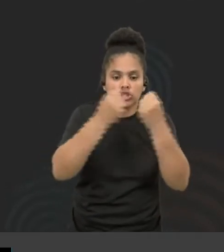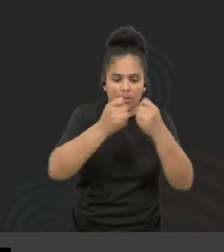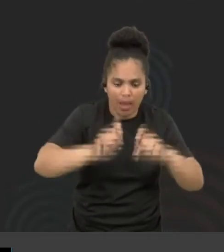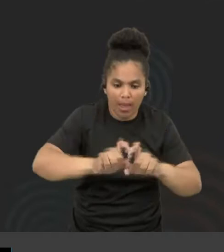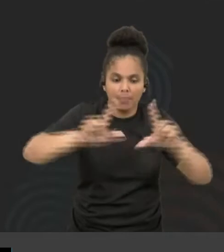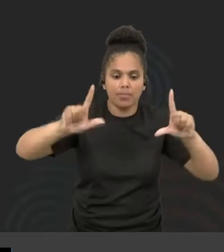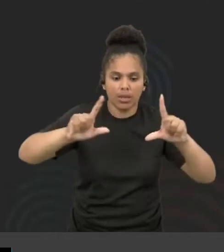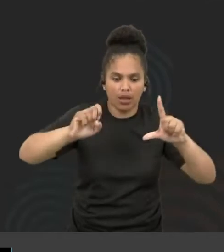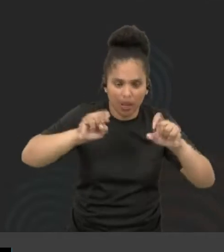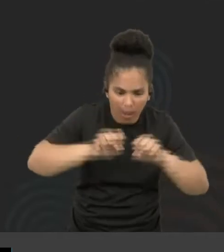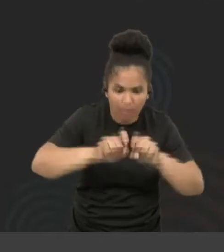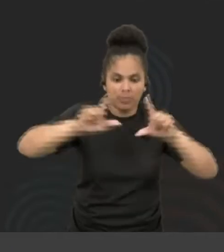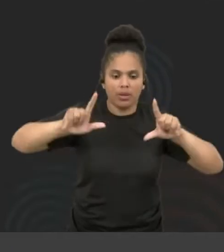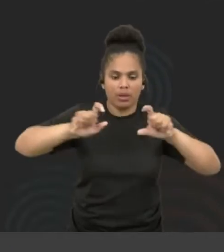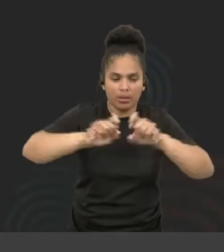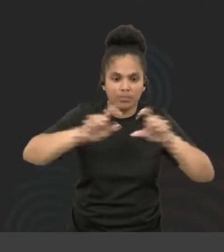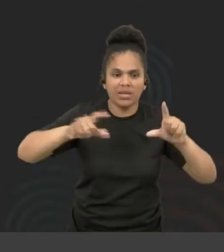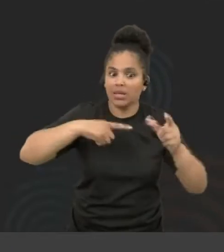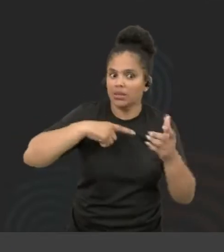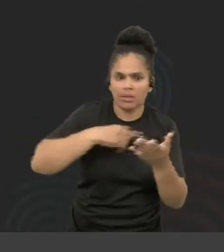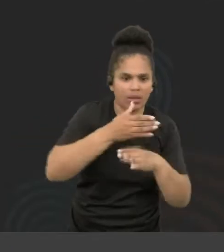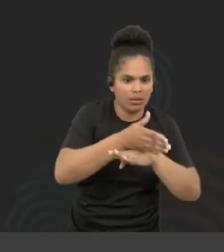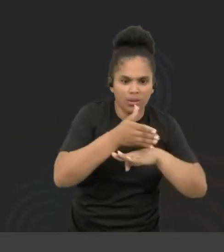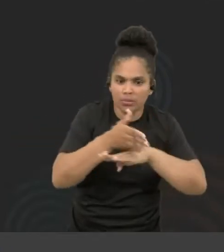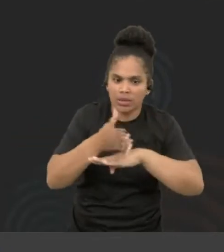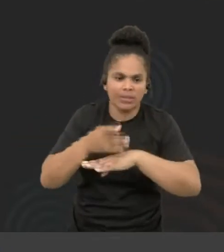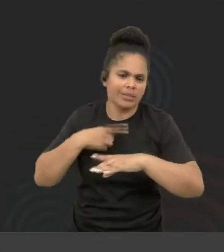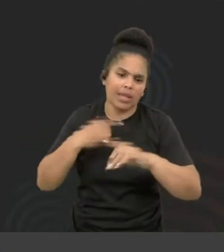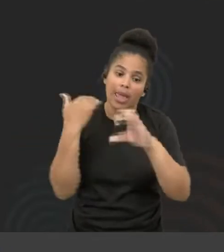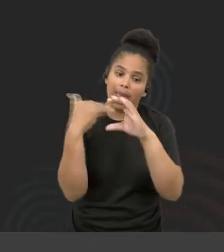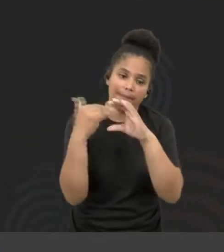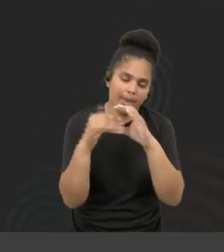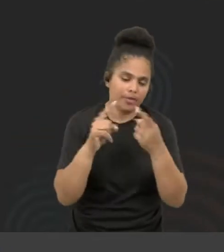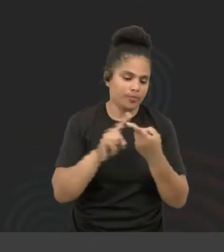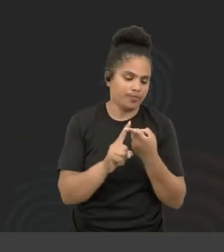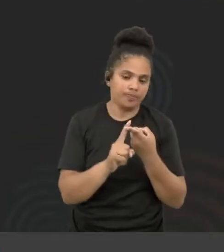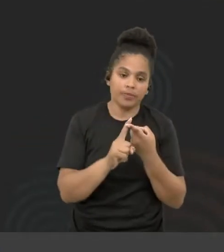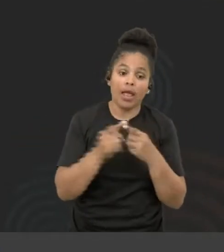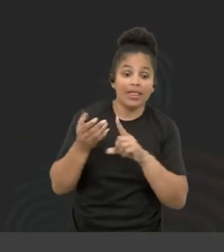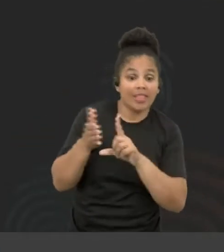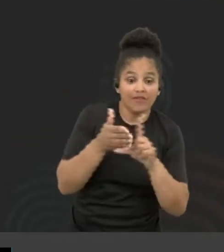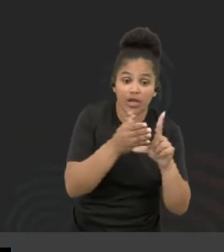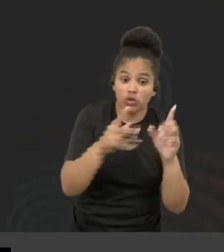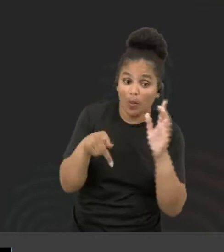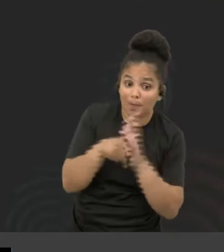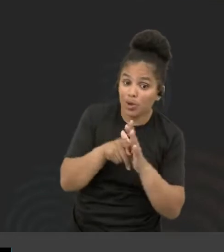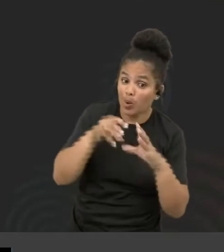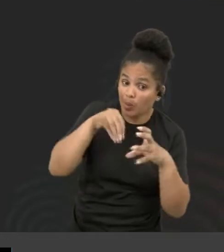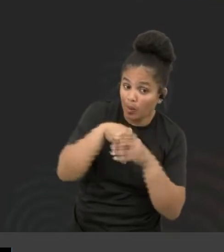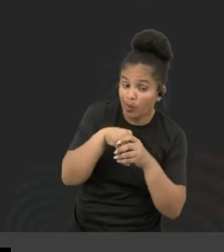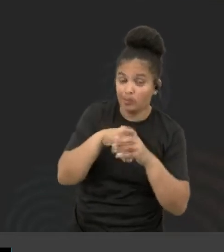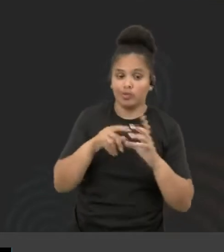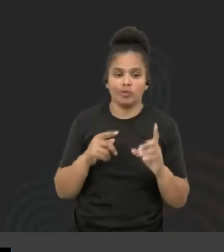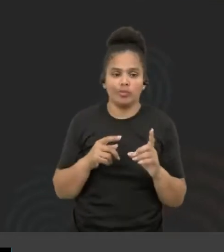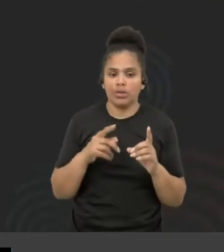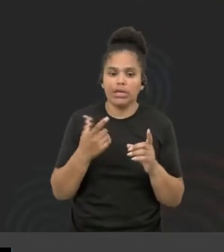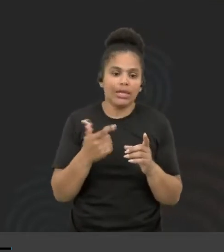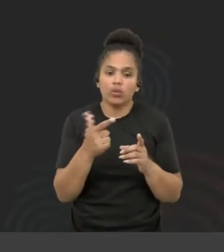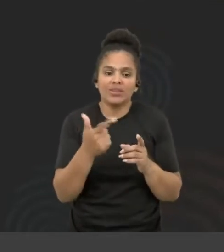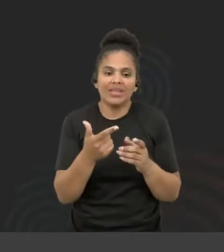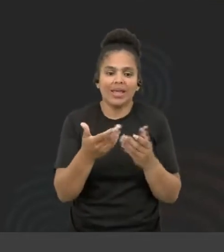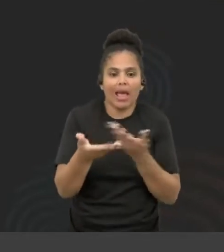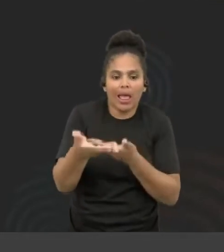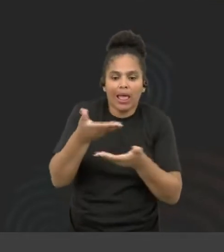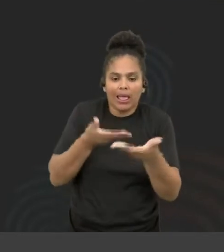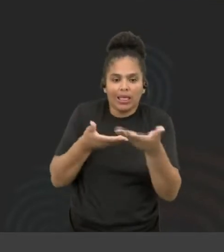porque ele tinha clientes de tudo, cliente de e-mail, um navegador próprio, que não interagia com